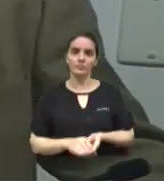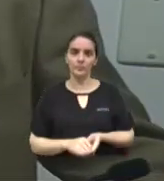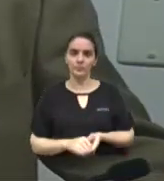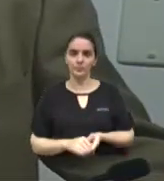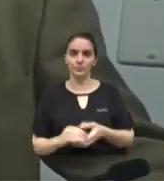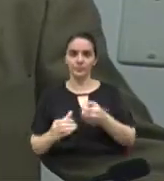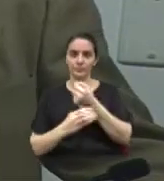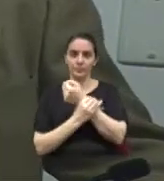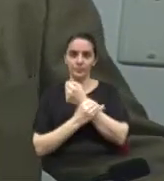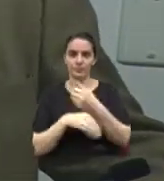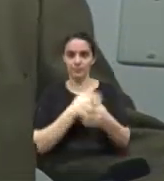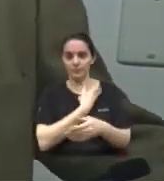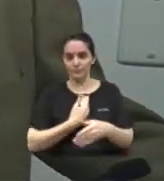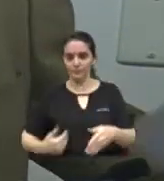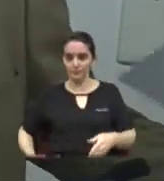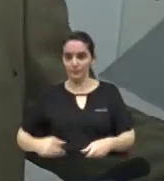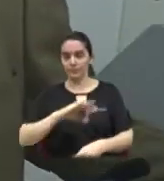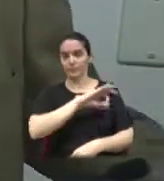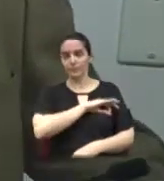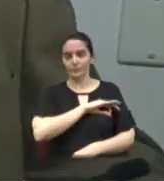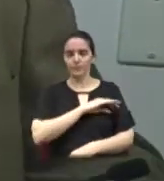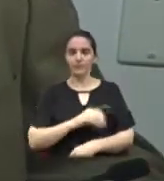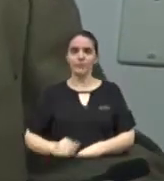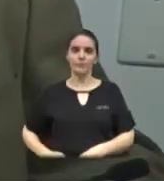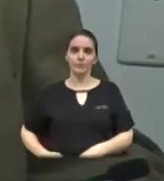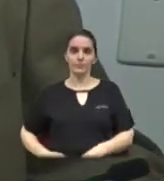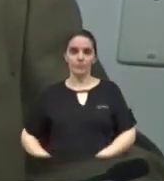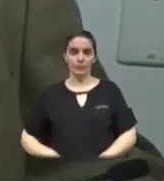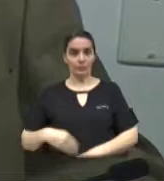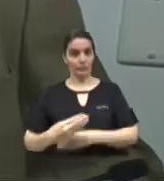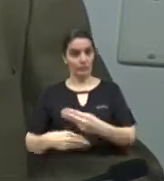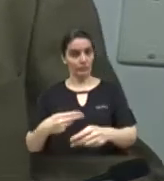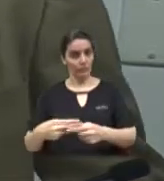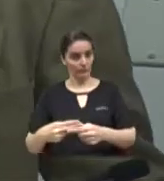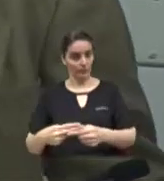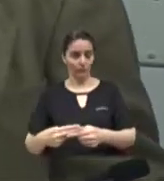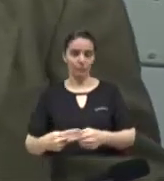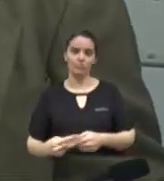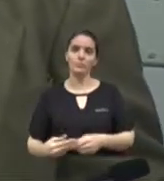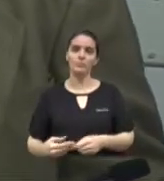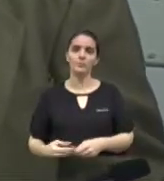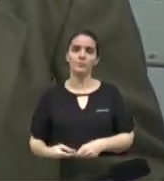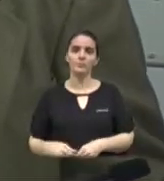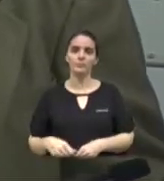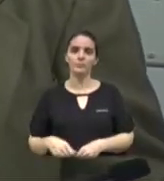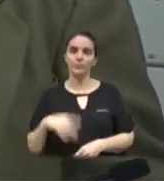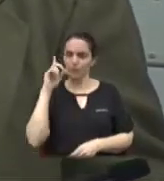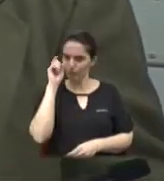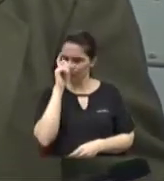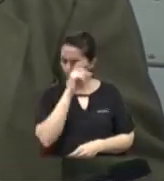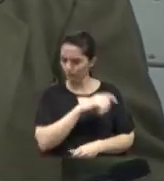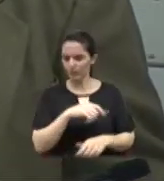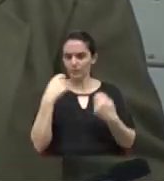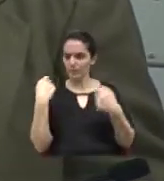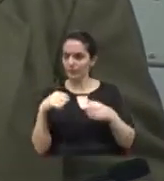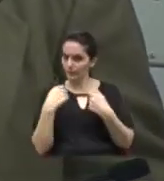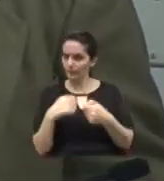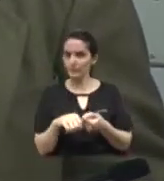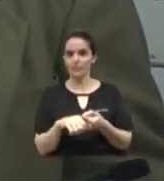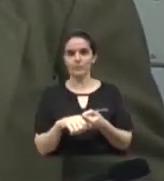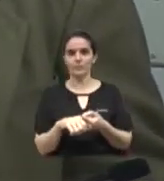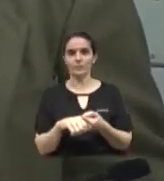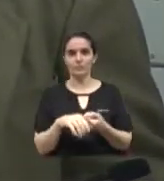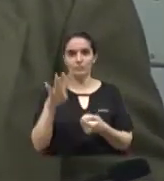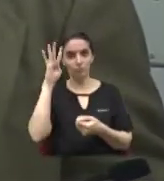remete os documentos. Então, o processo é grande, é uma questão que tem que ser decidida